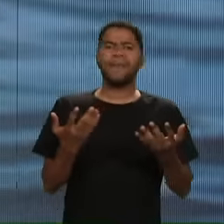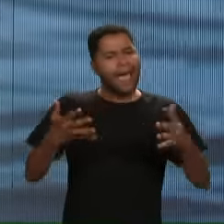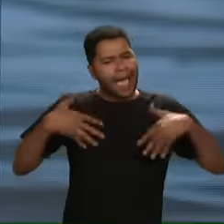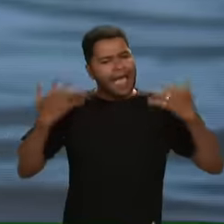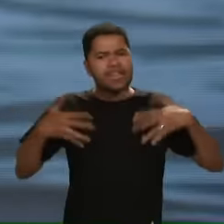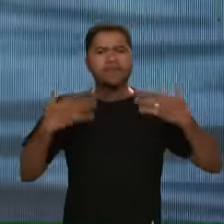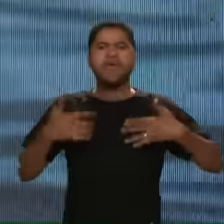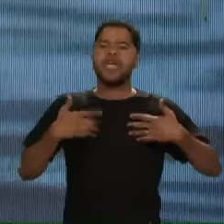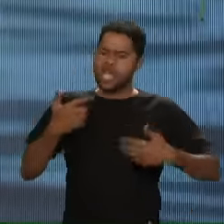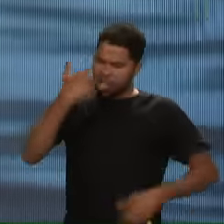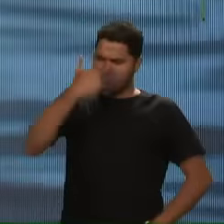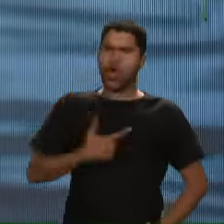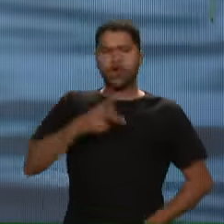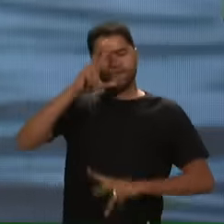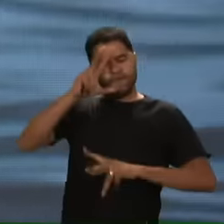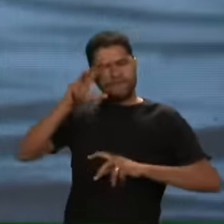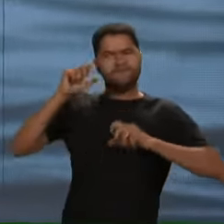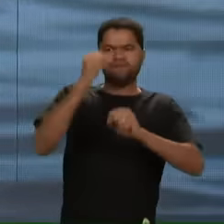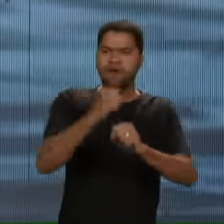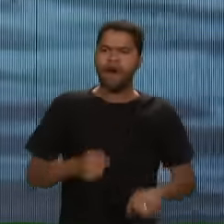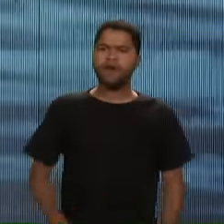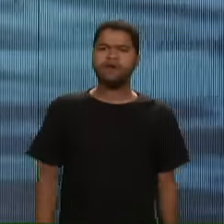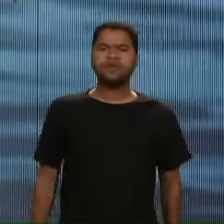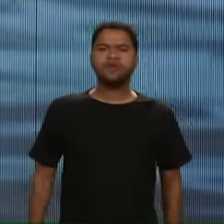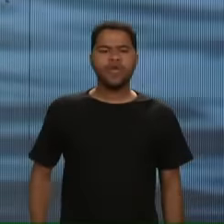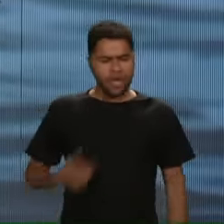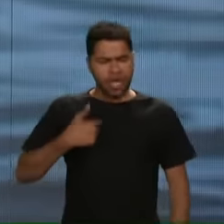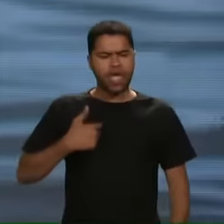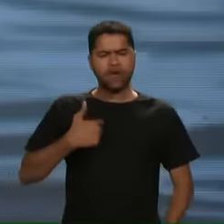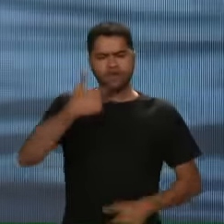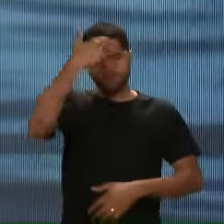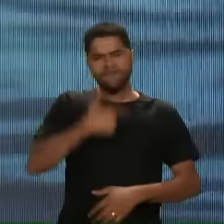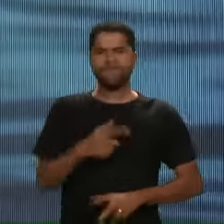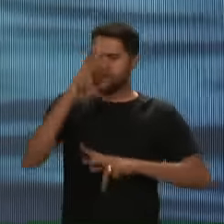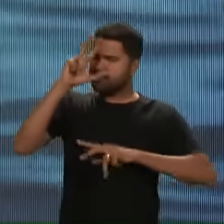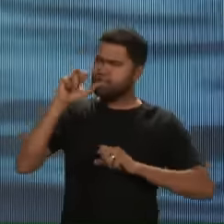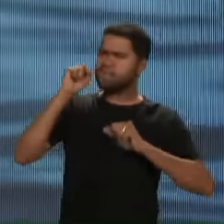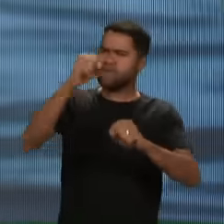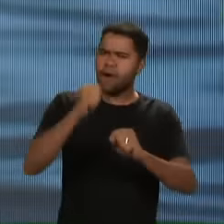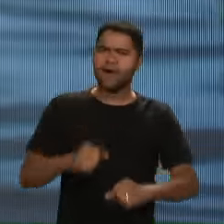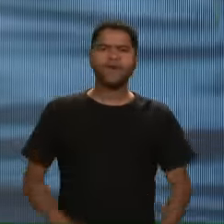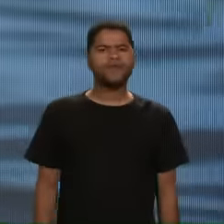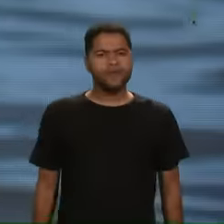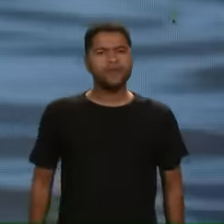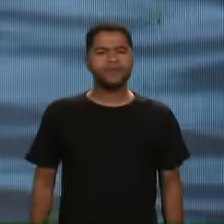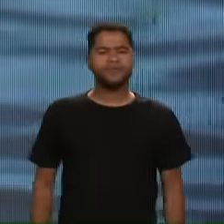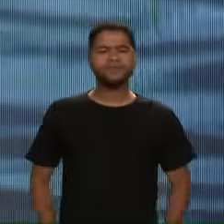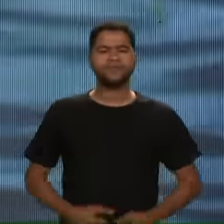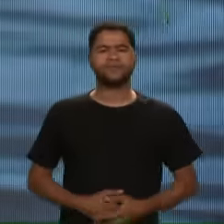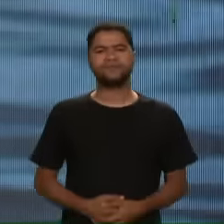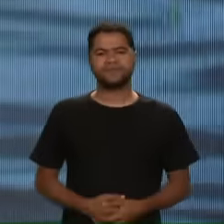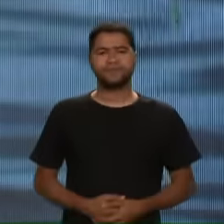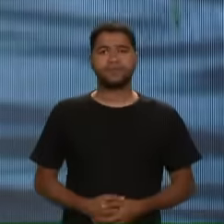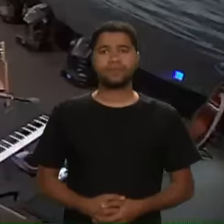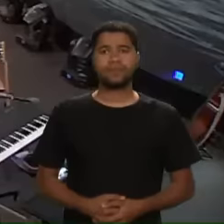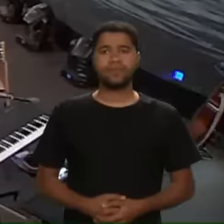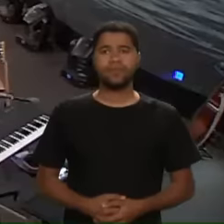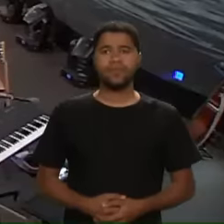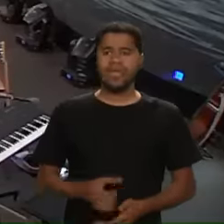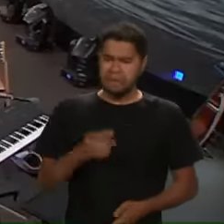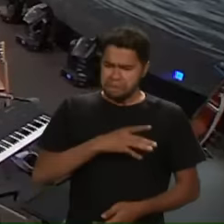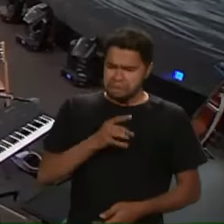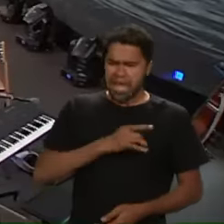fraco Eu sou Forte Vamos falar Diga o fraco Eu sou Forte Aleluia Diga o